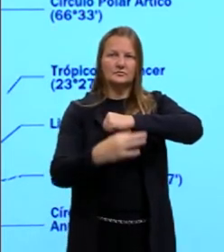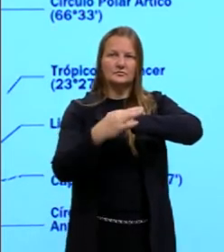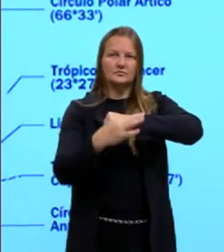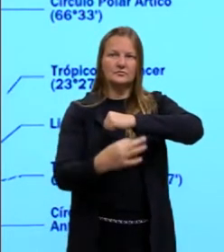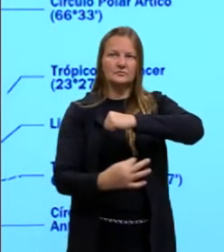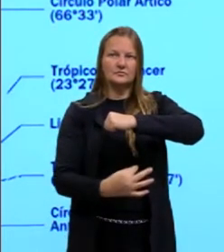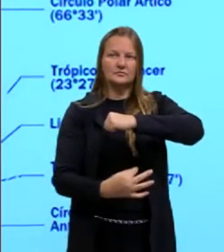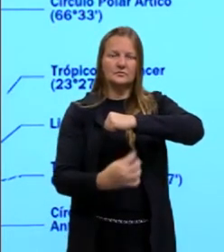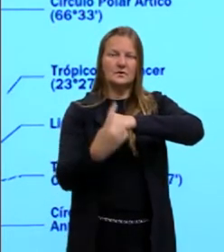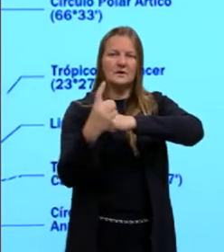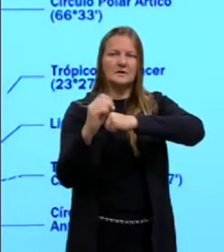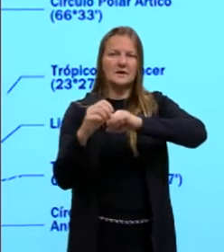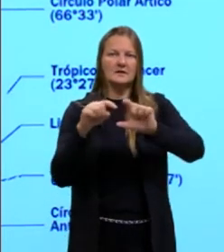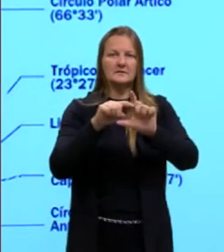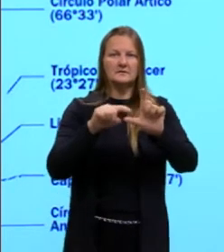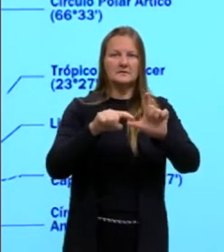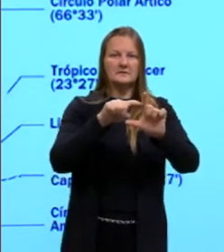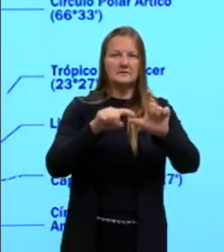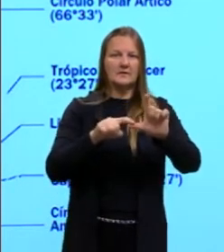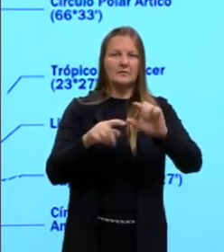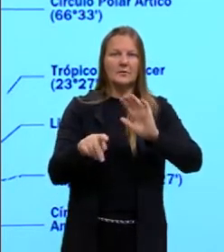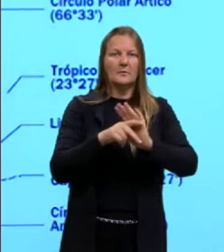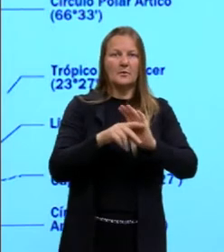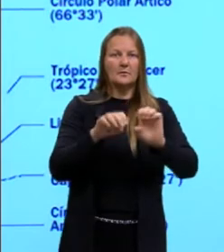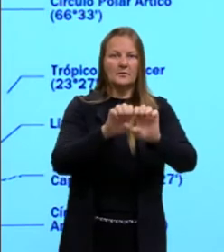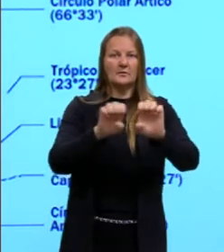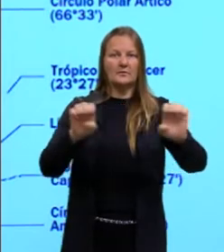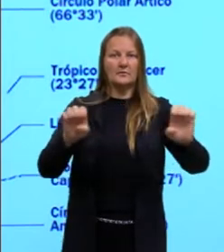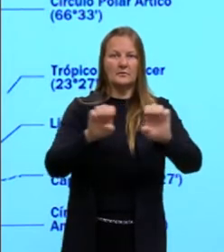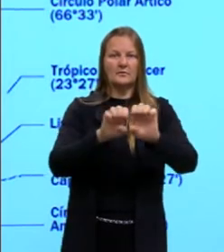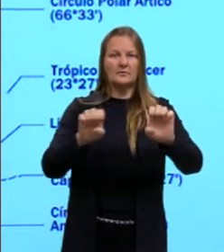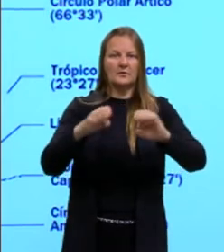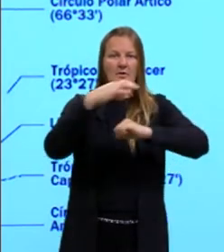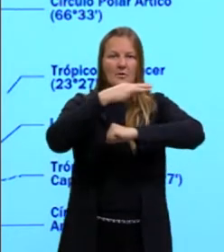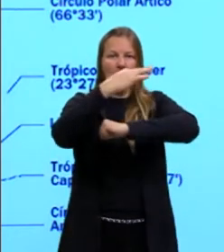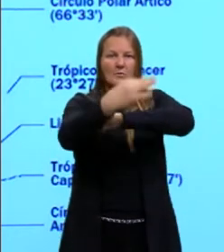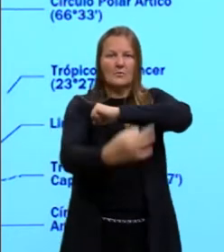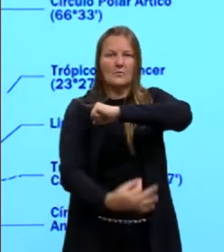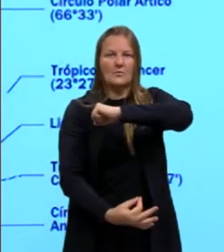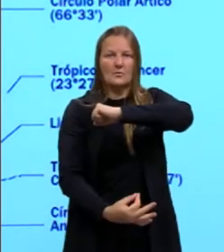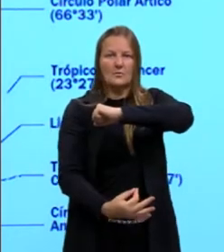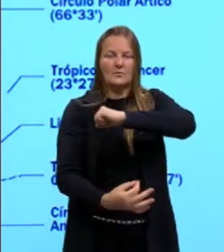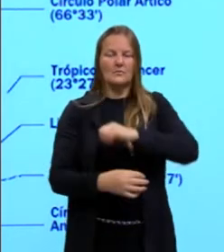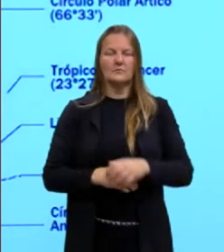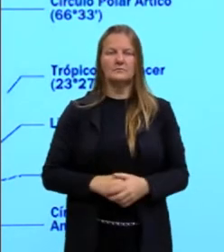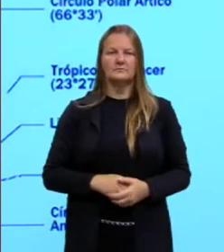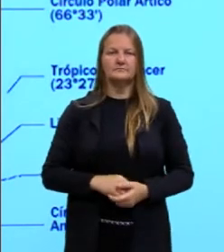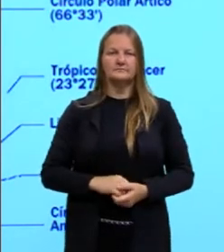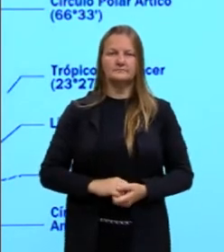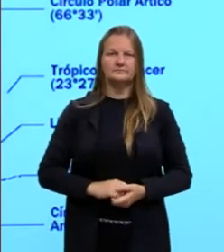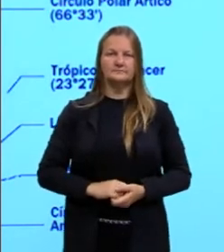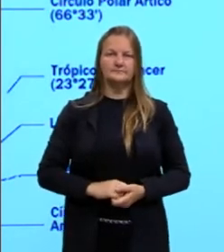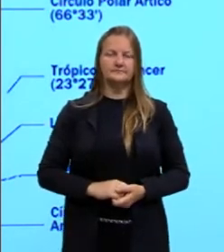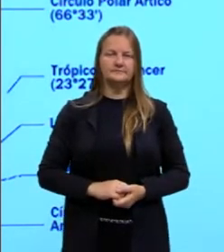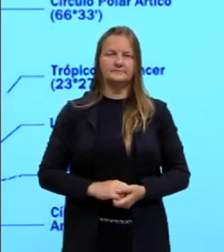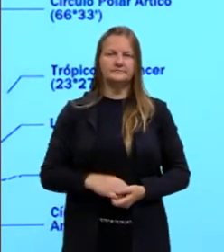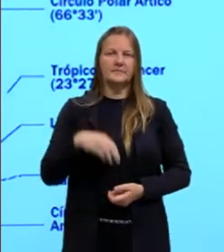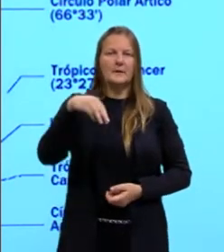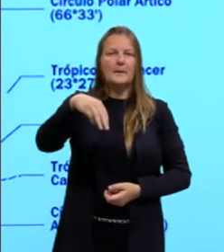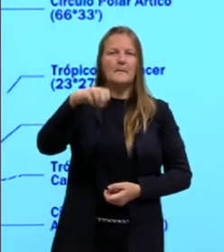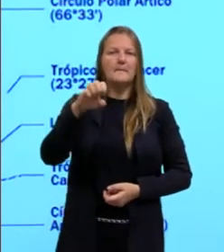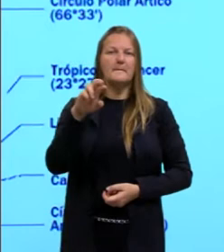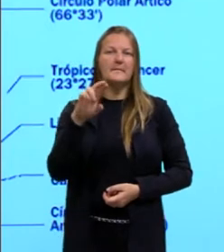de 10 graus em relação ao meridiano de Greenwich, tá, gurizada? Então, essa, isso é importante, linhas